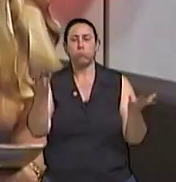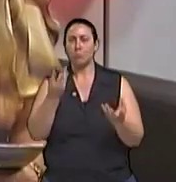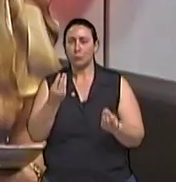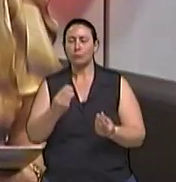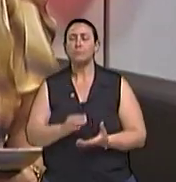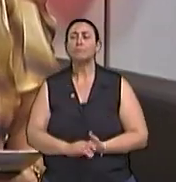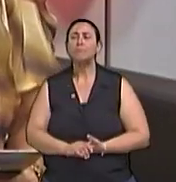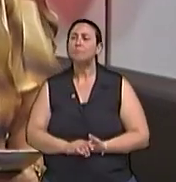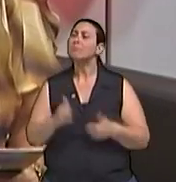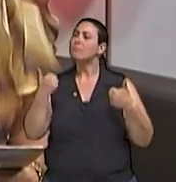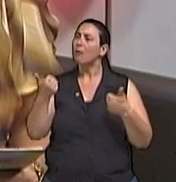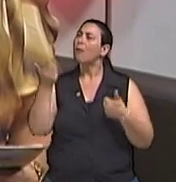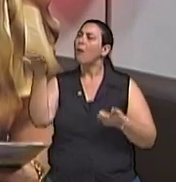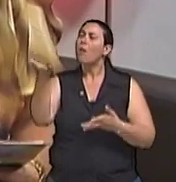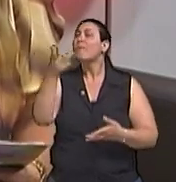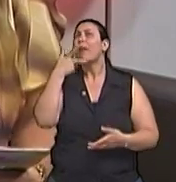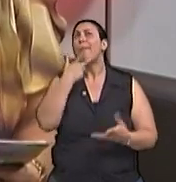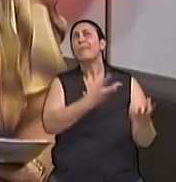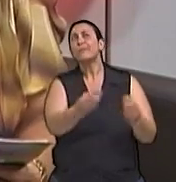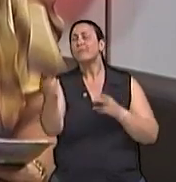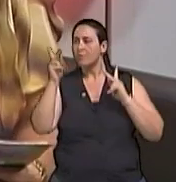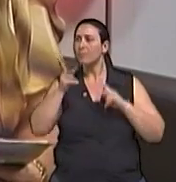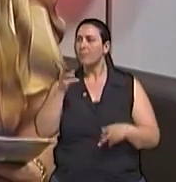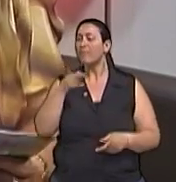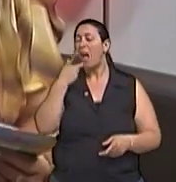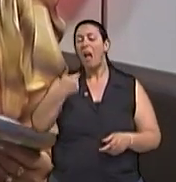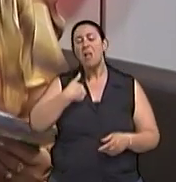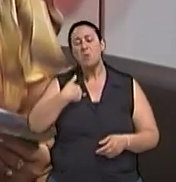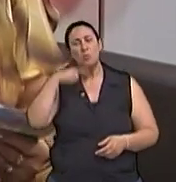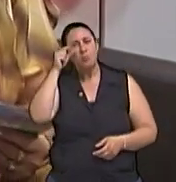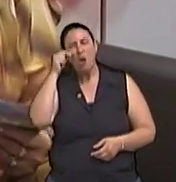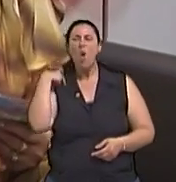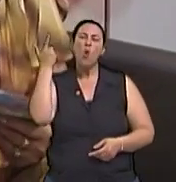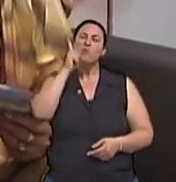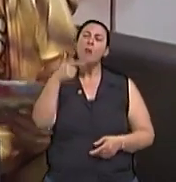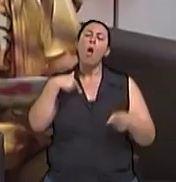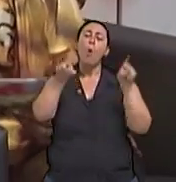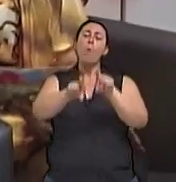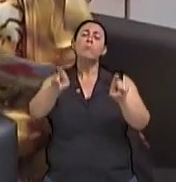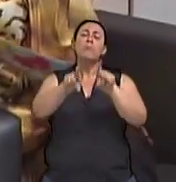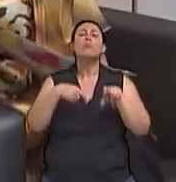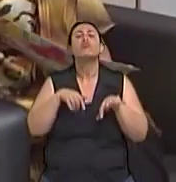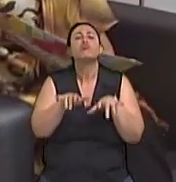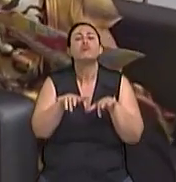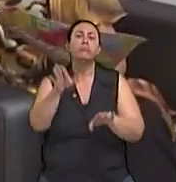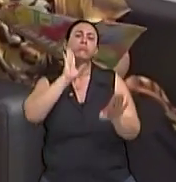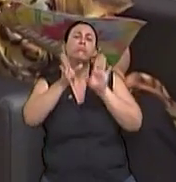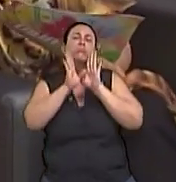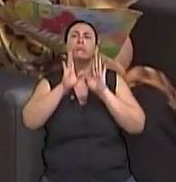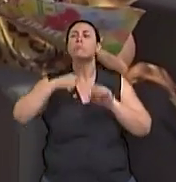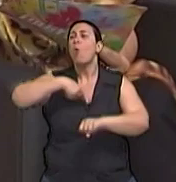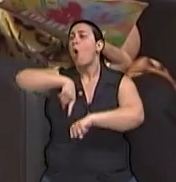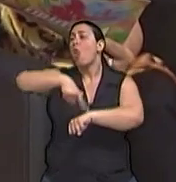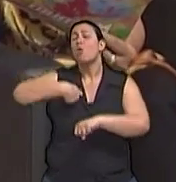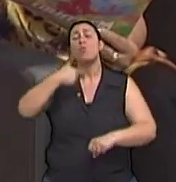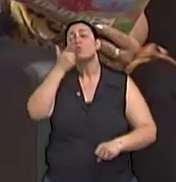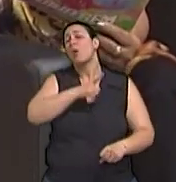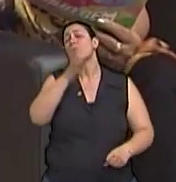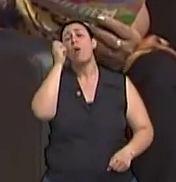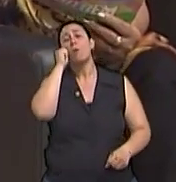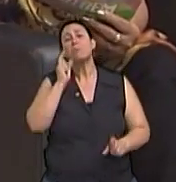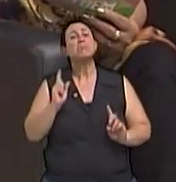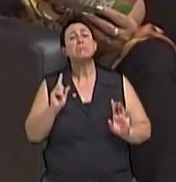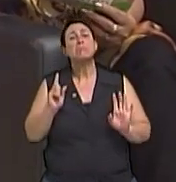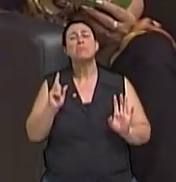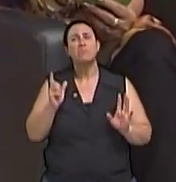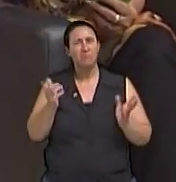que dizem assim, bom, mas quando eu estou com insônia, eu vou para o Facebook, eu vou para o computador, eu fico aquelas horas e no fim aquele sono nem me